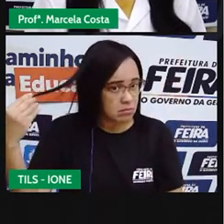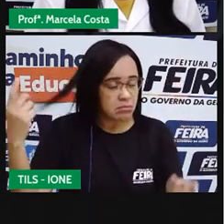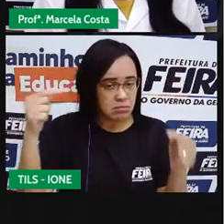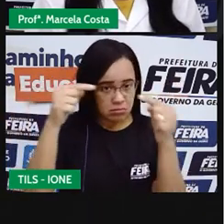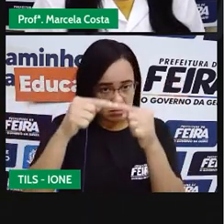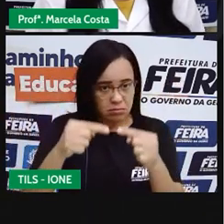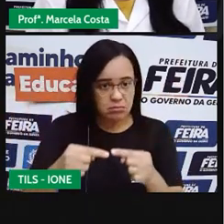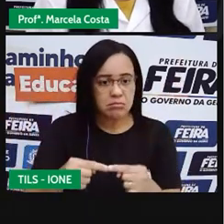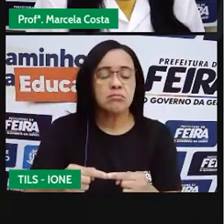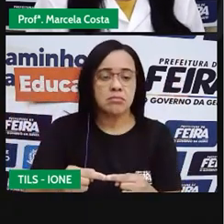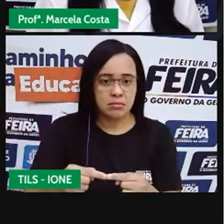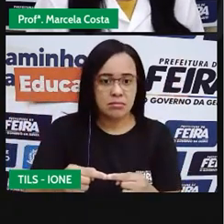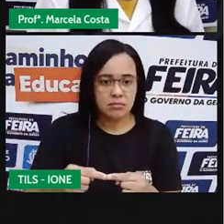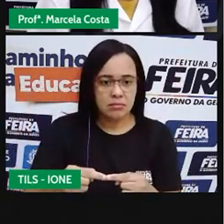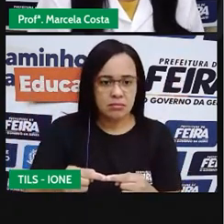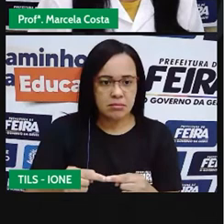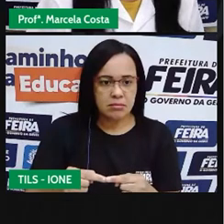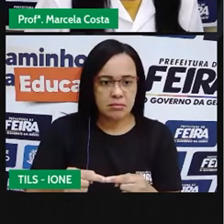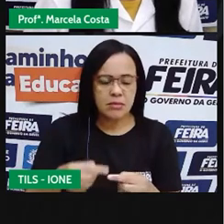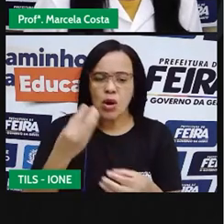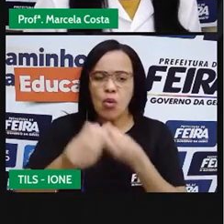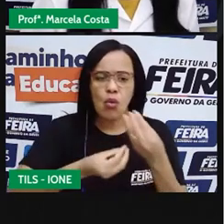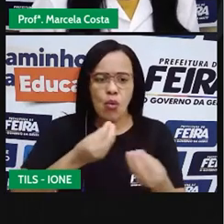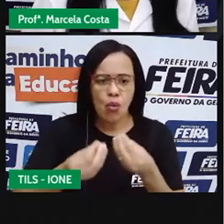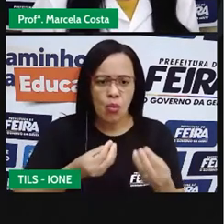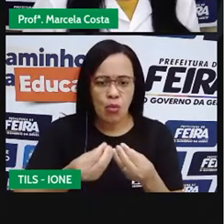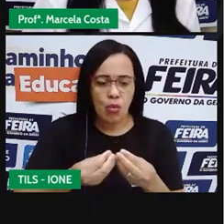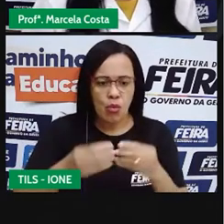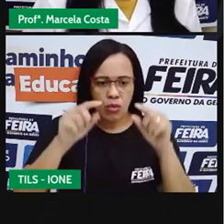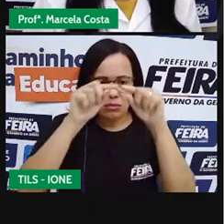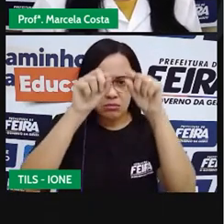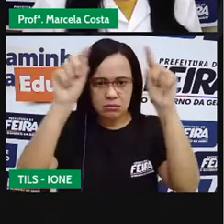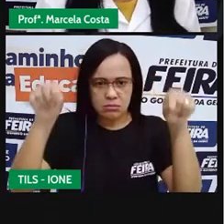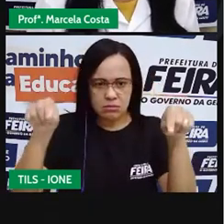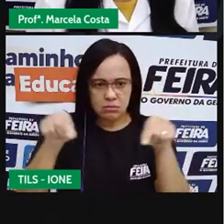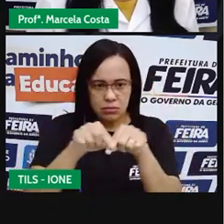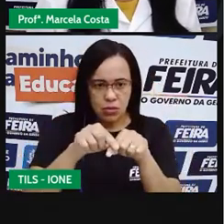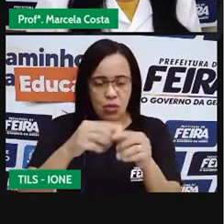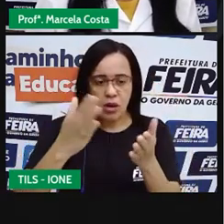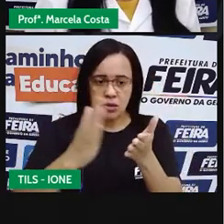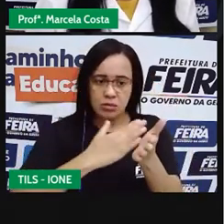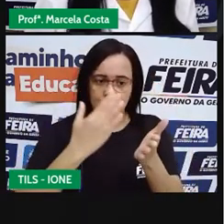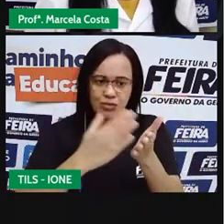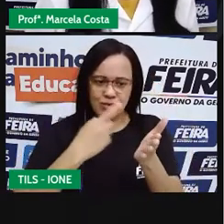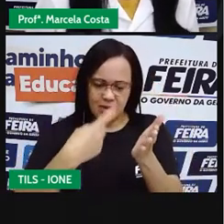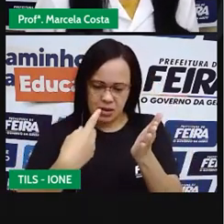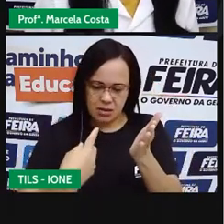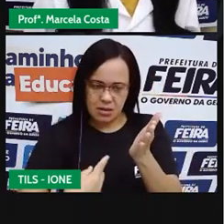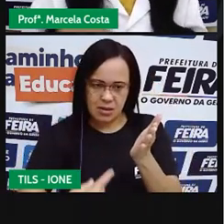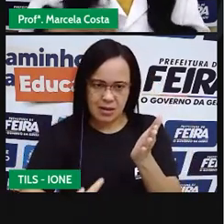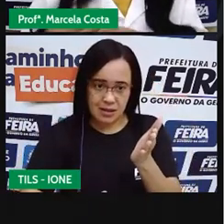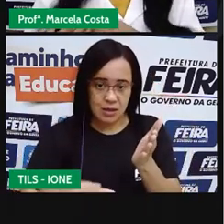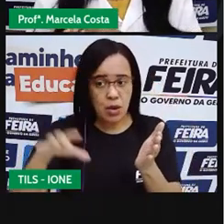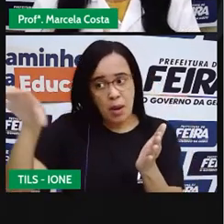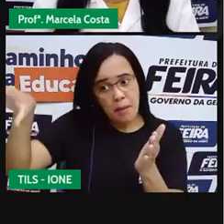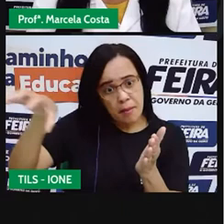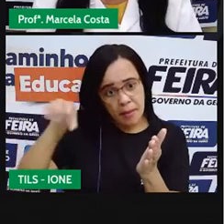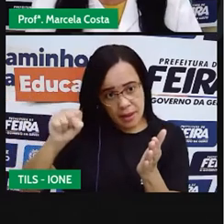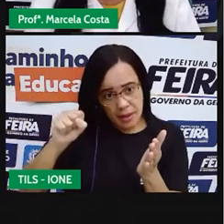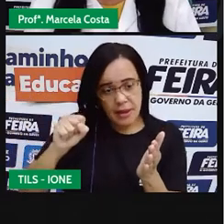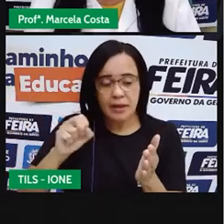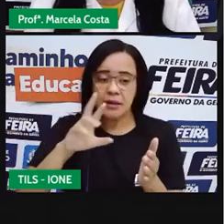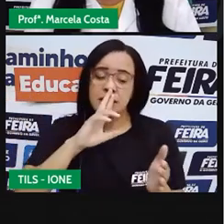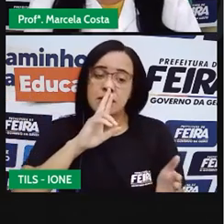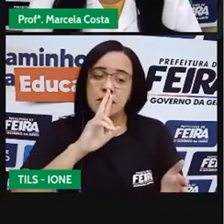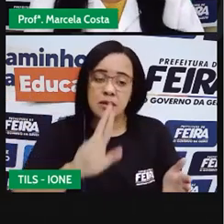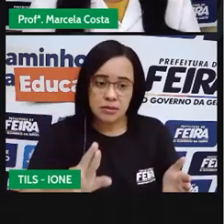Você vai representar isso em um quadro no caderno. Então, pega aí o seu caderno já. Primeiro a gente vai fazer